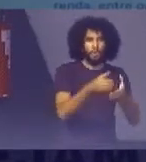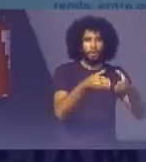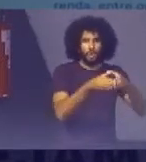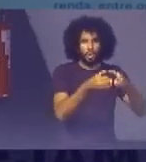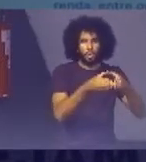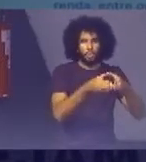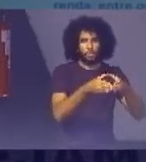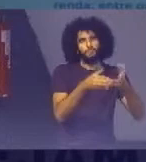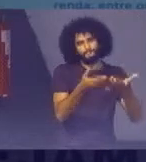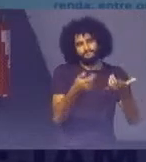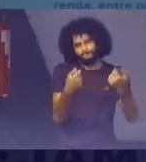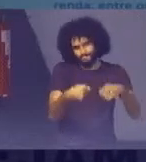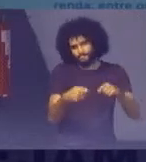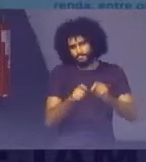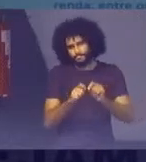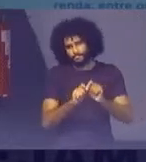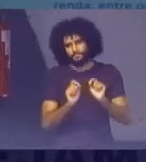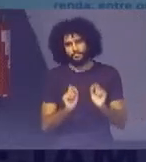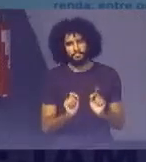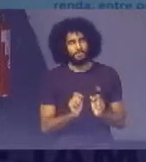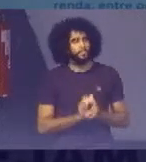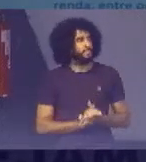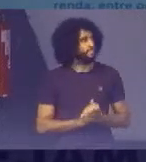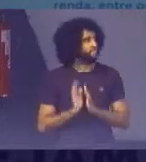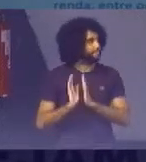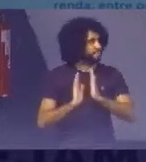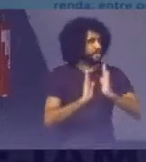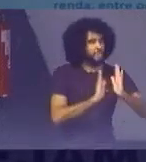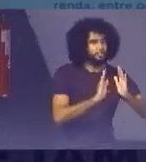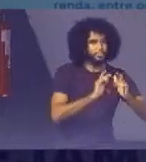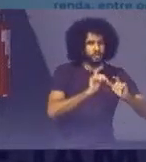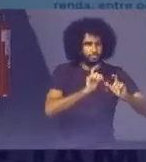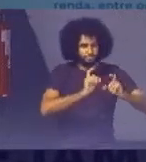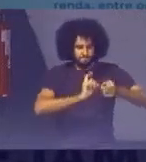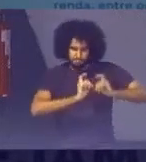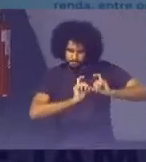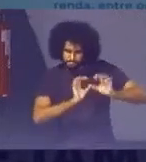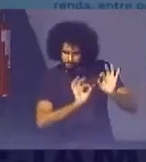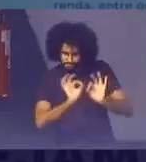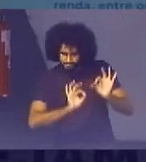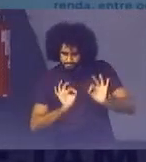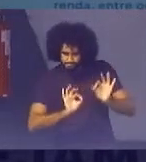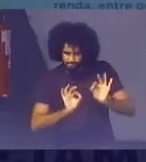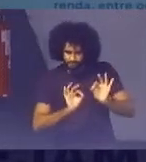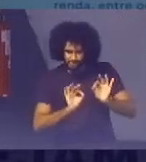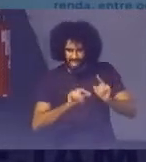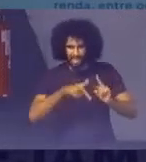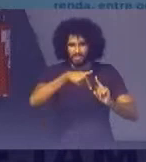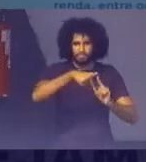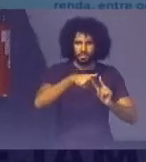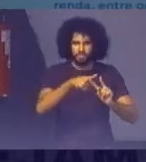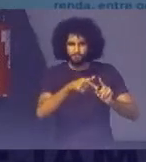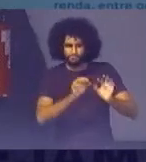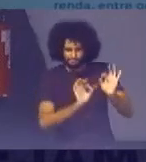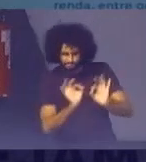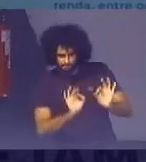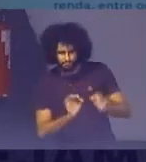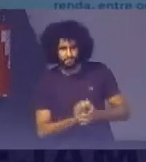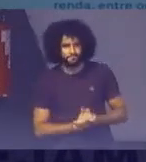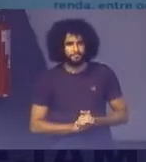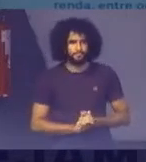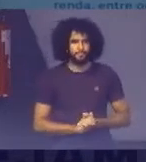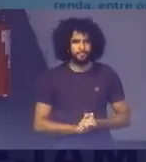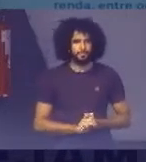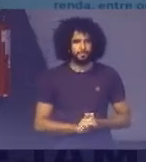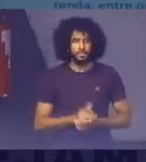OIPEA Essa atribuição De fazer O processo De coordenar O processo De adequação Das metas Foi um processo Bastante